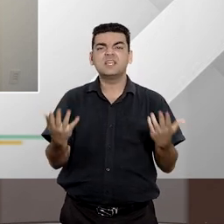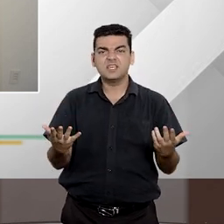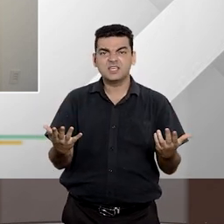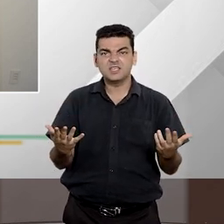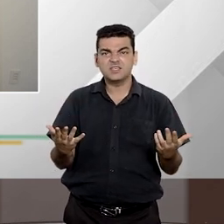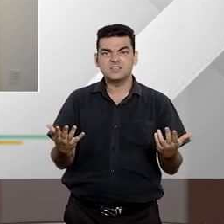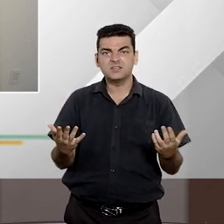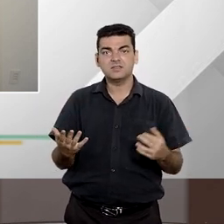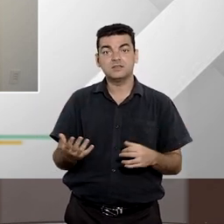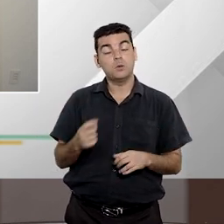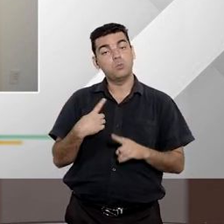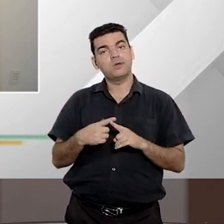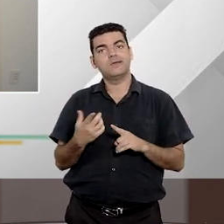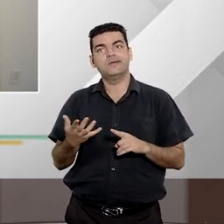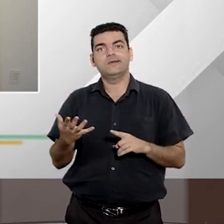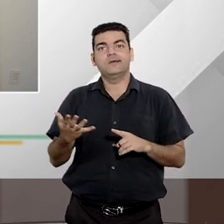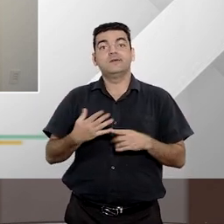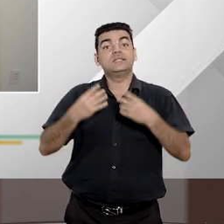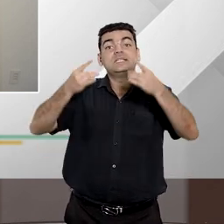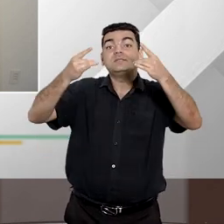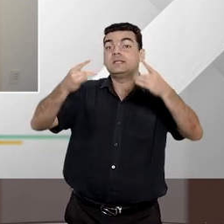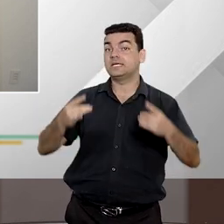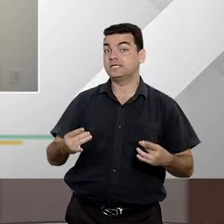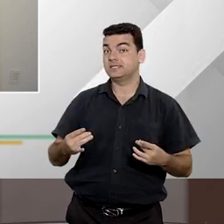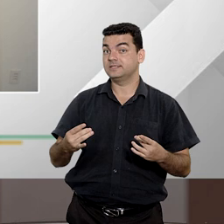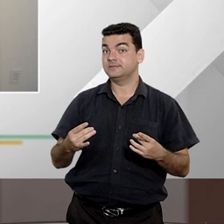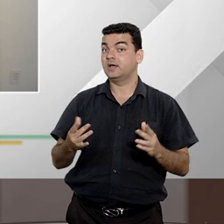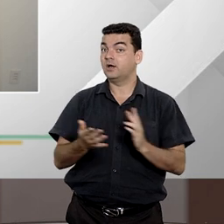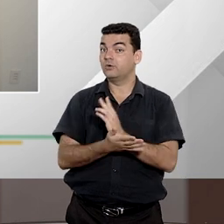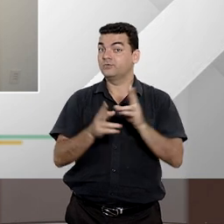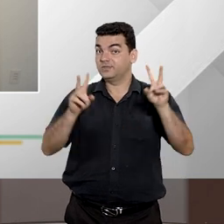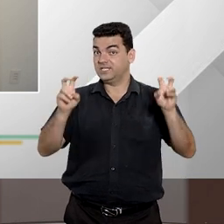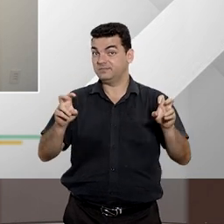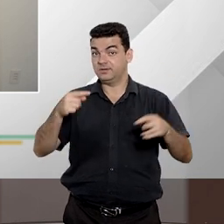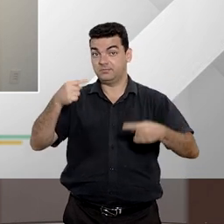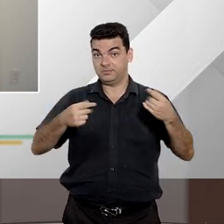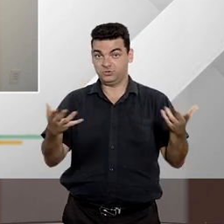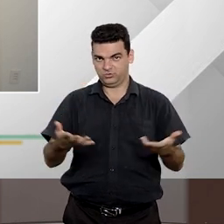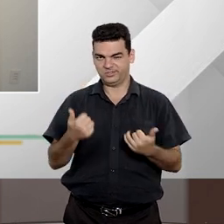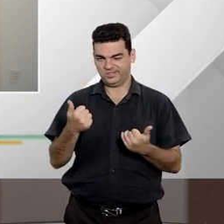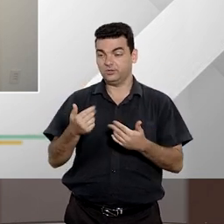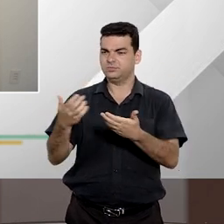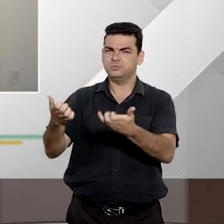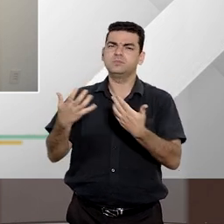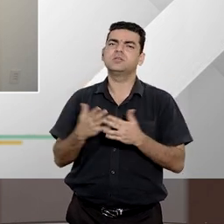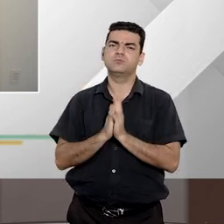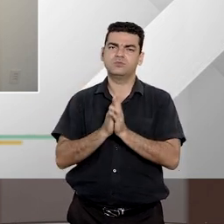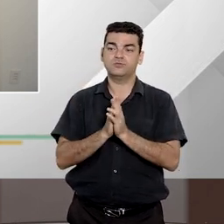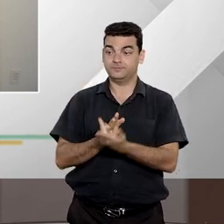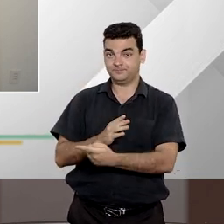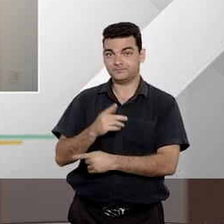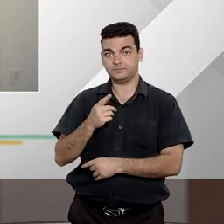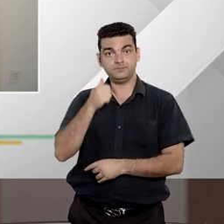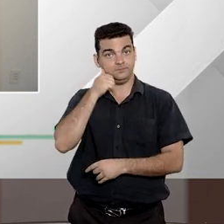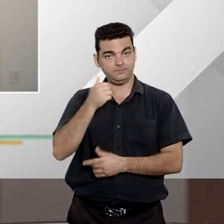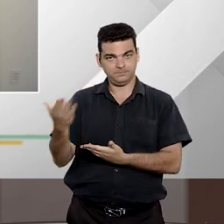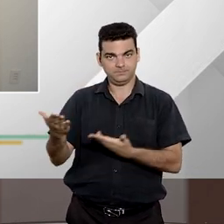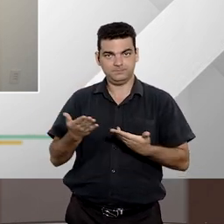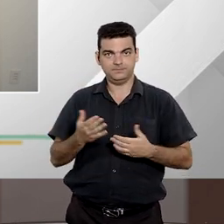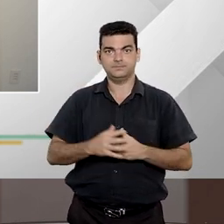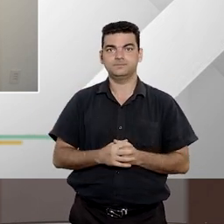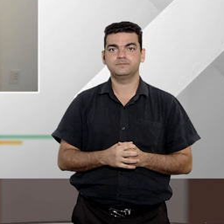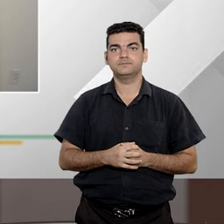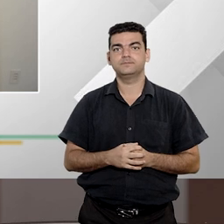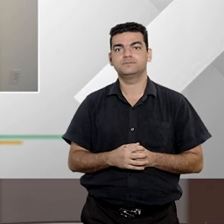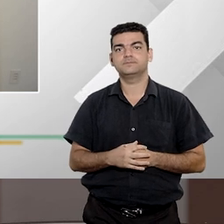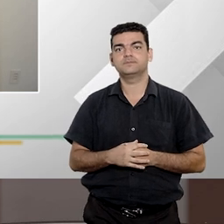gerais? Já que a gente vai aí especificar vários casos ao longo da nossa conversa. Eu gostaria de começar com a Priscila. Por favor, Priscila.